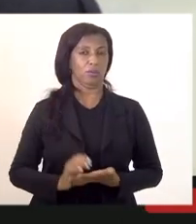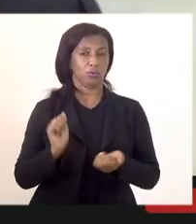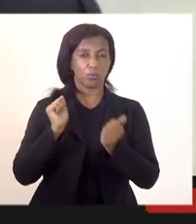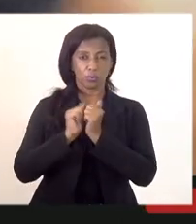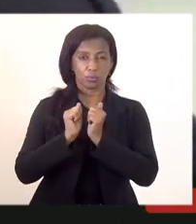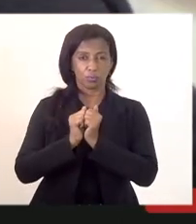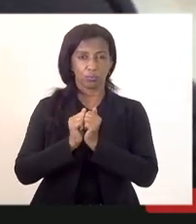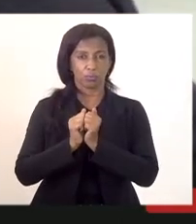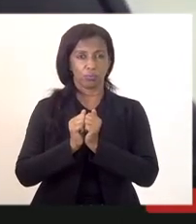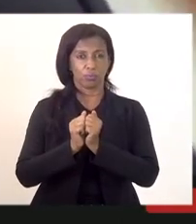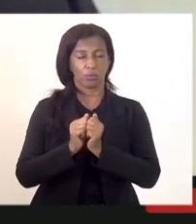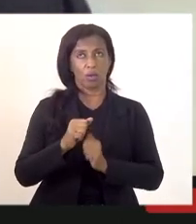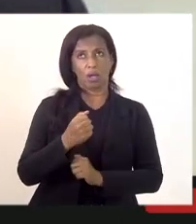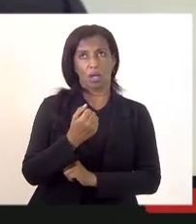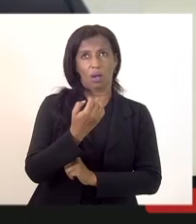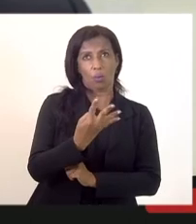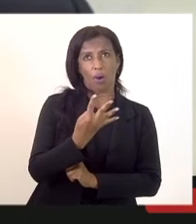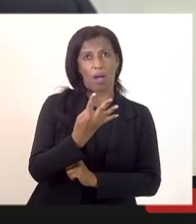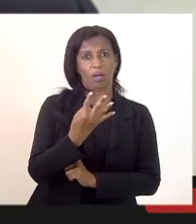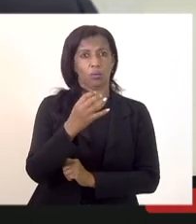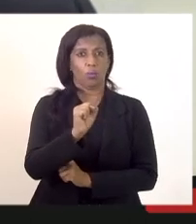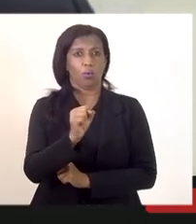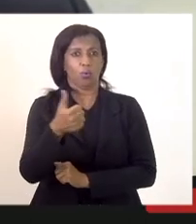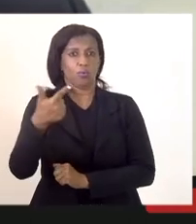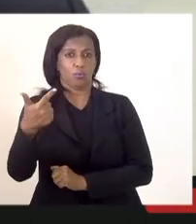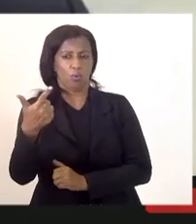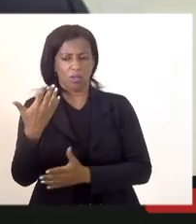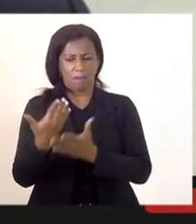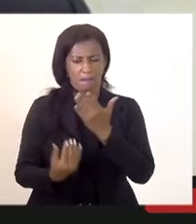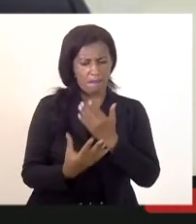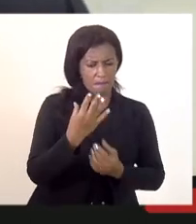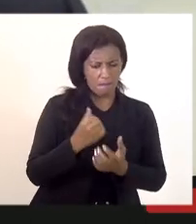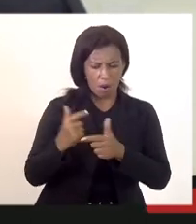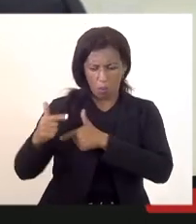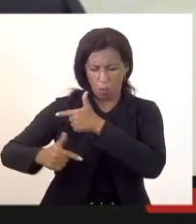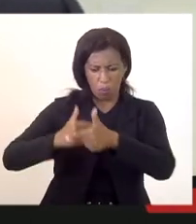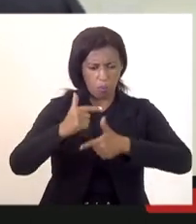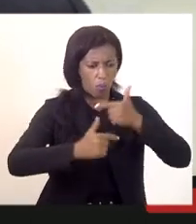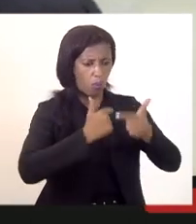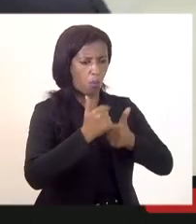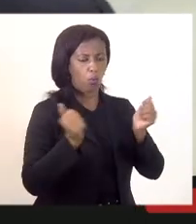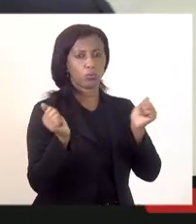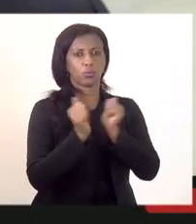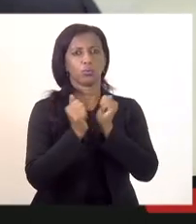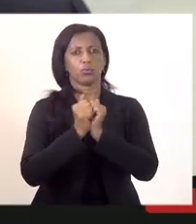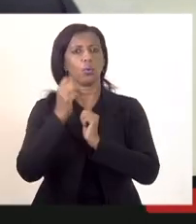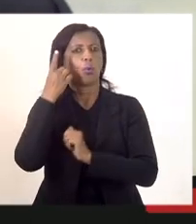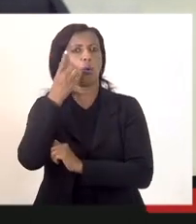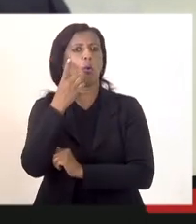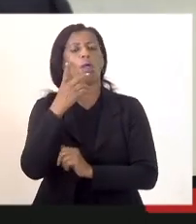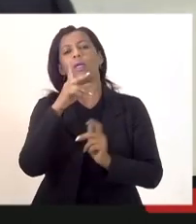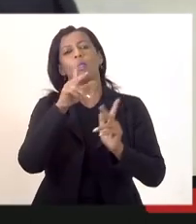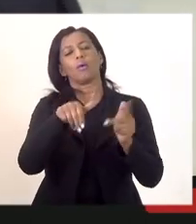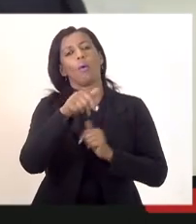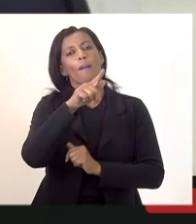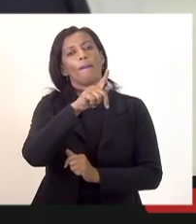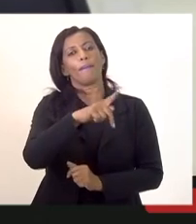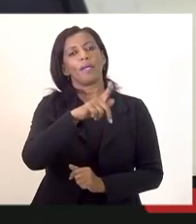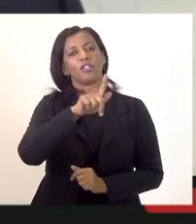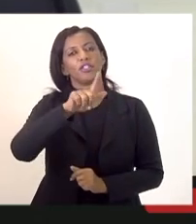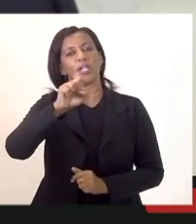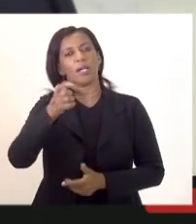a quatro oito doze mãos a gente possa fazer isso junto aqui com os deputados com a PGE que tem sido uma grande parceira